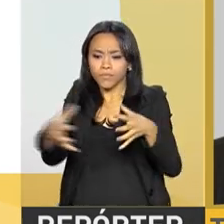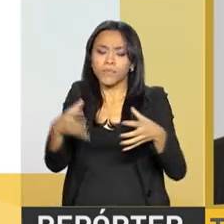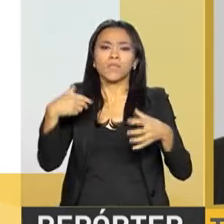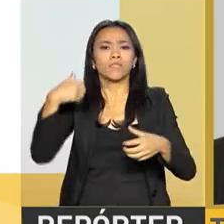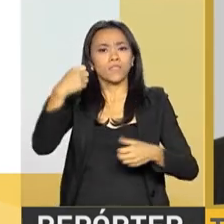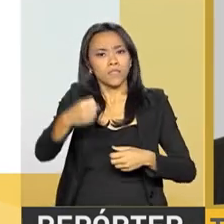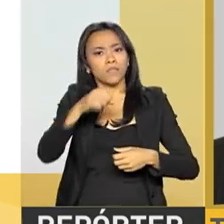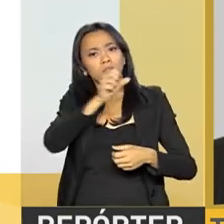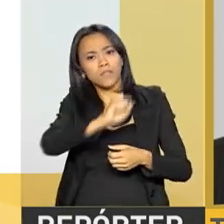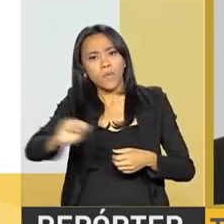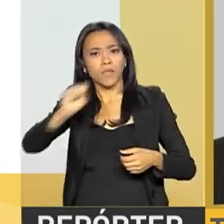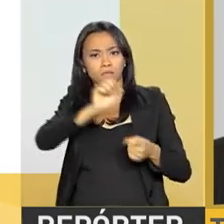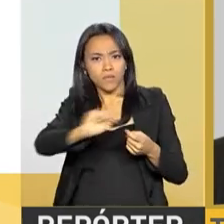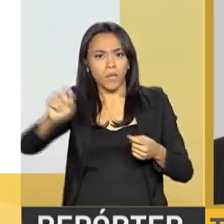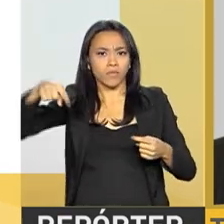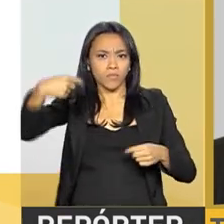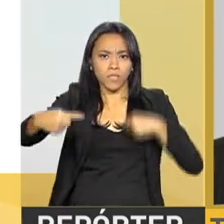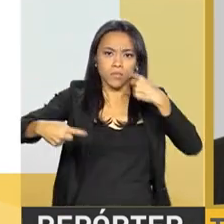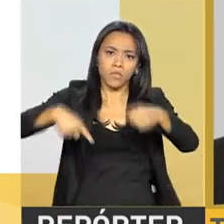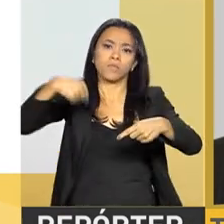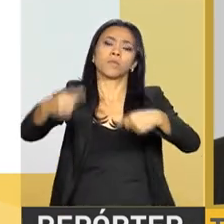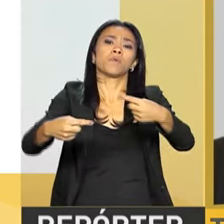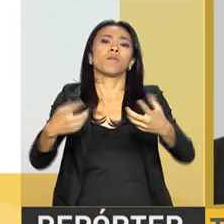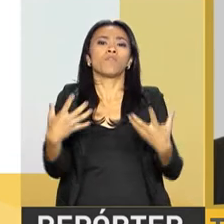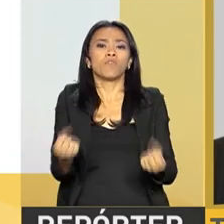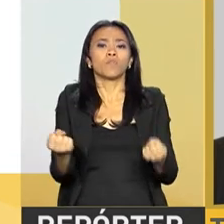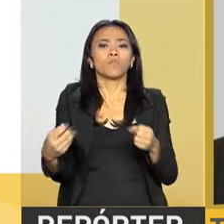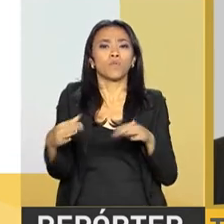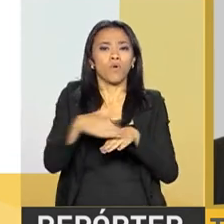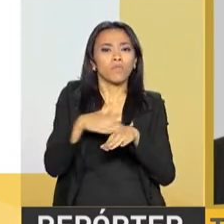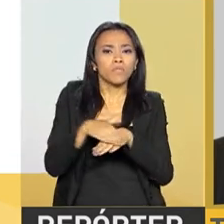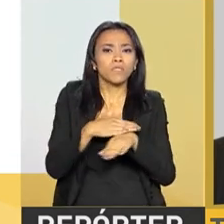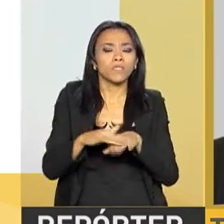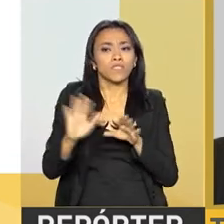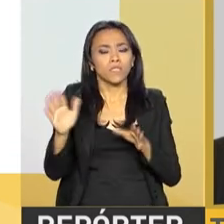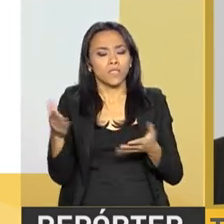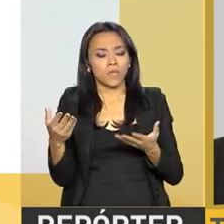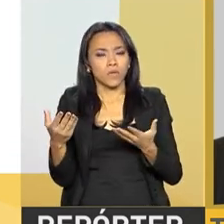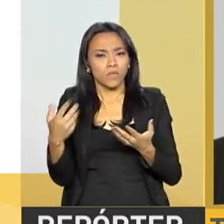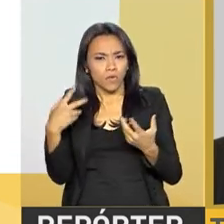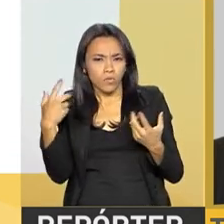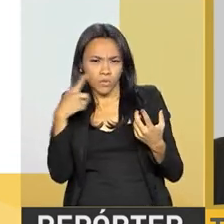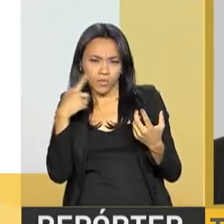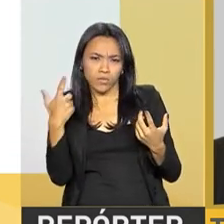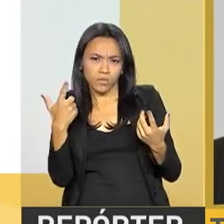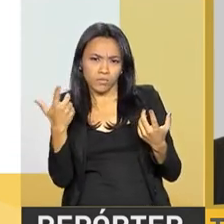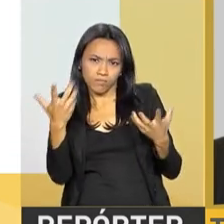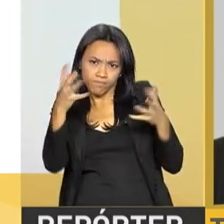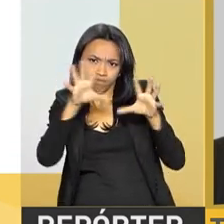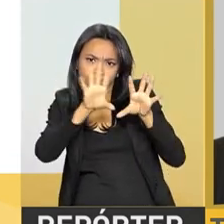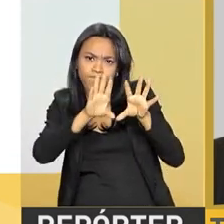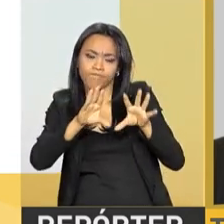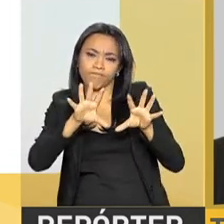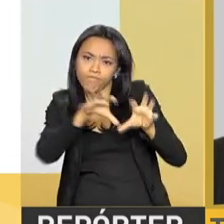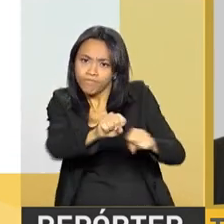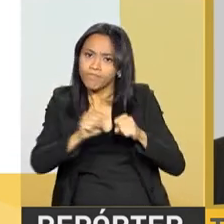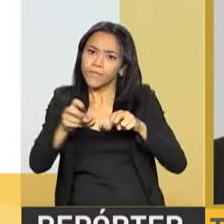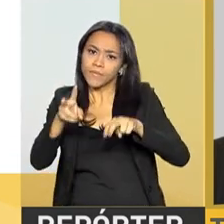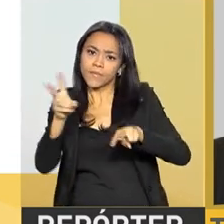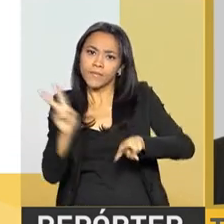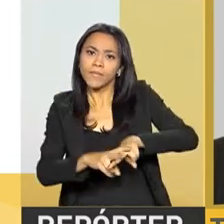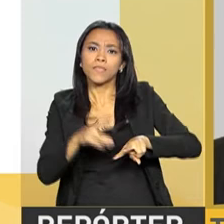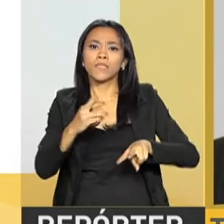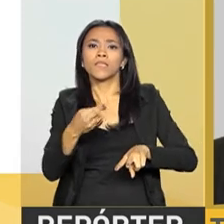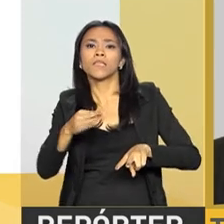aprendendo, compreendendo, reprimindo o crime, retornando a mais difícil operação do crime